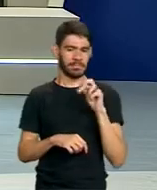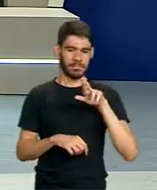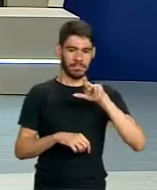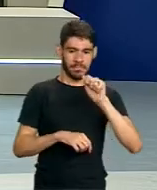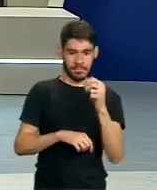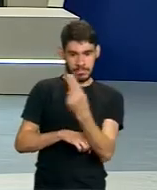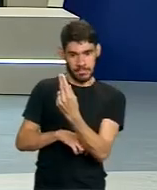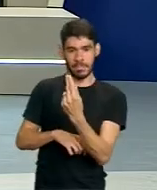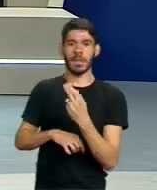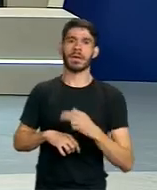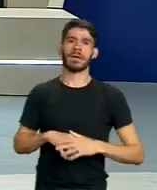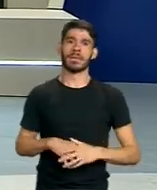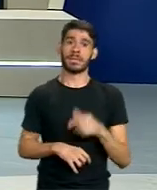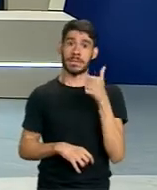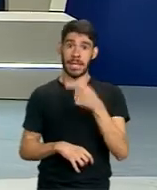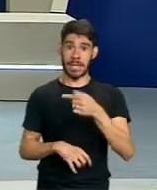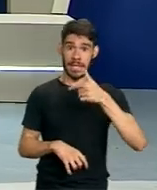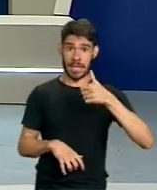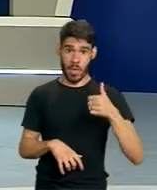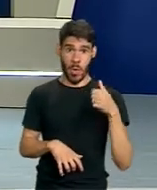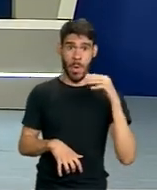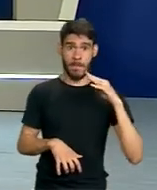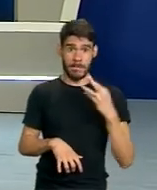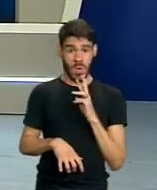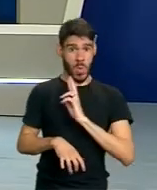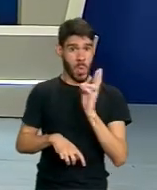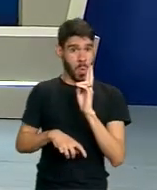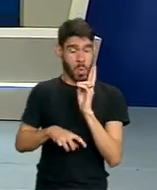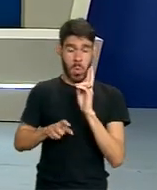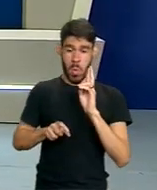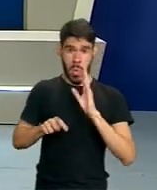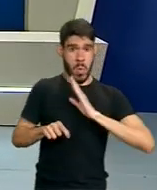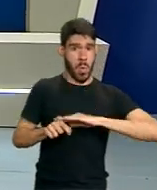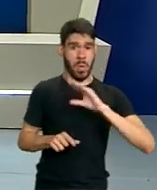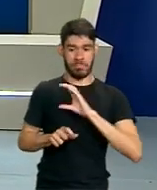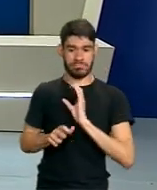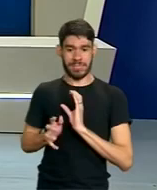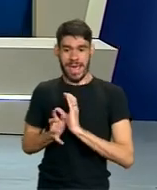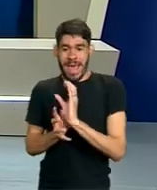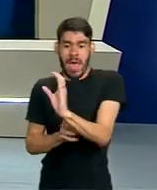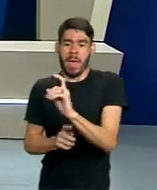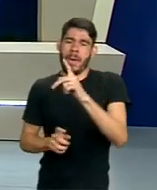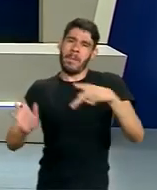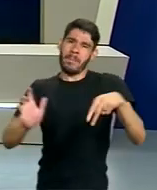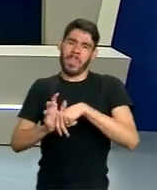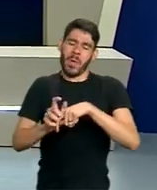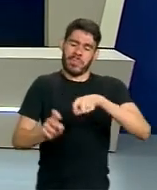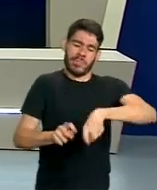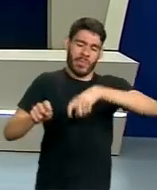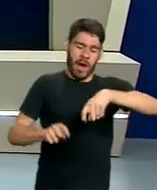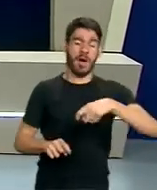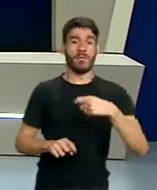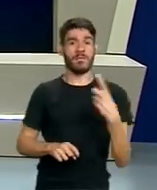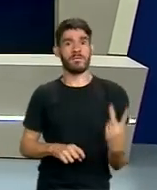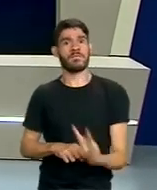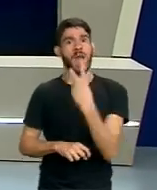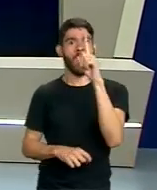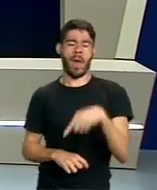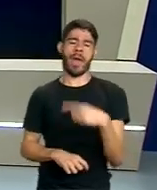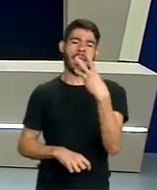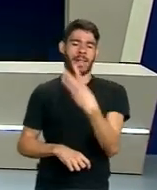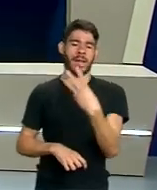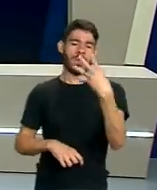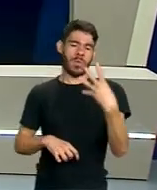Mais de 71 bilhões de reais serão destinados para o crédito rural. Este valor é 34%